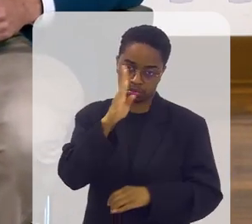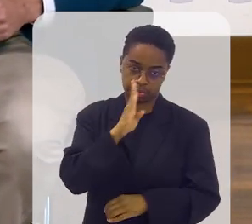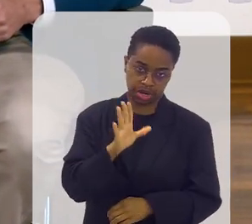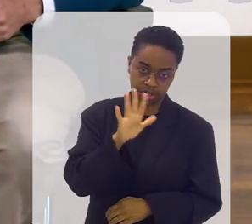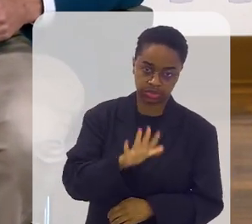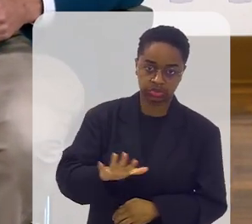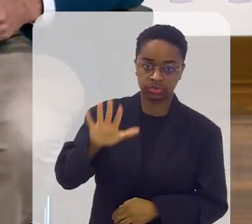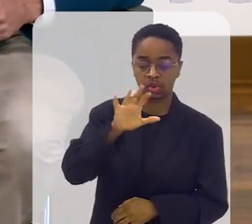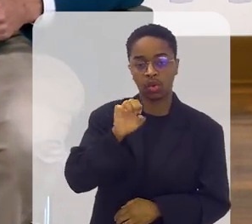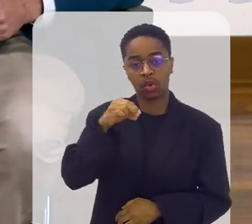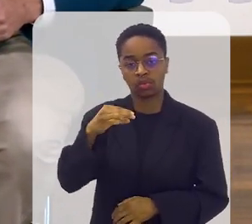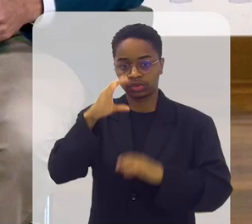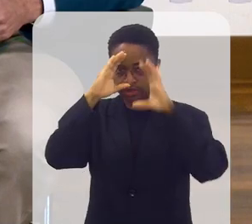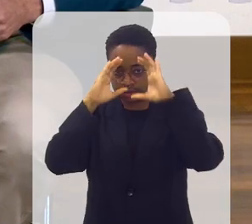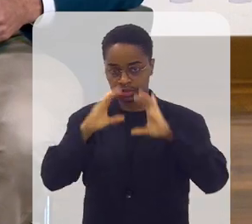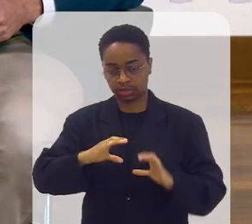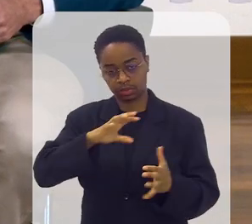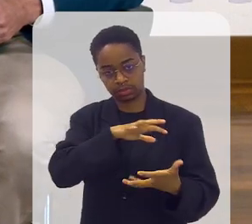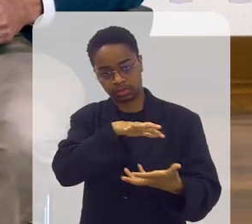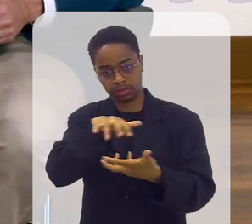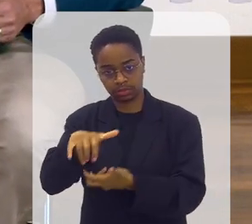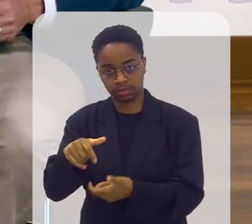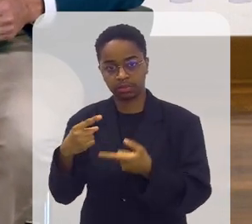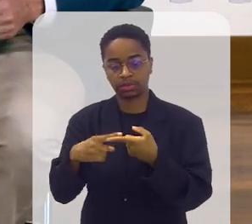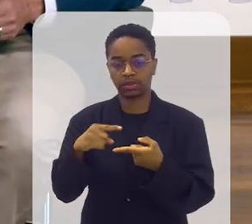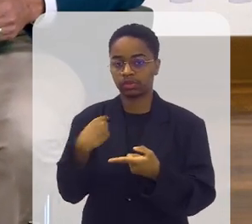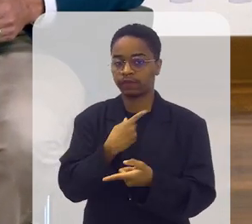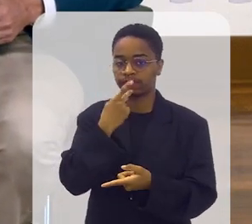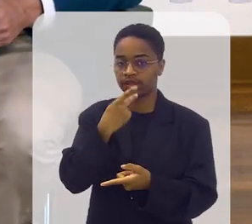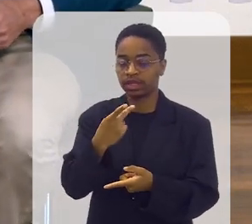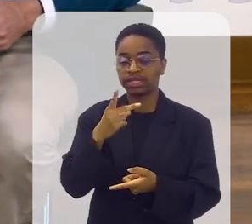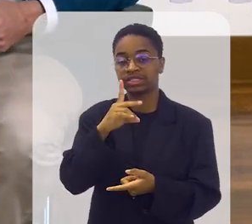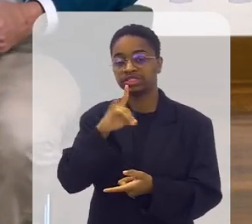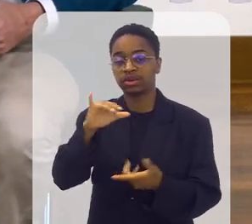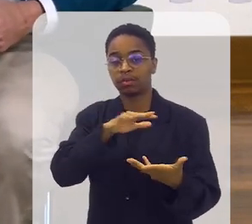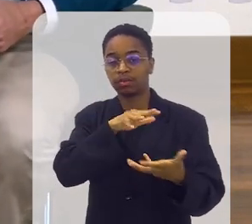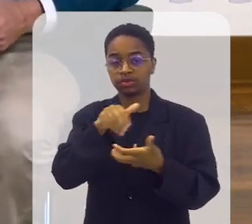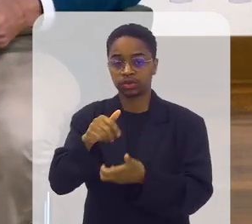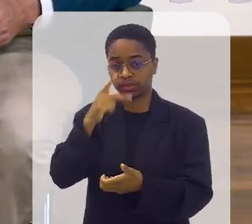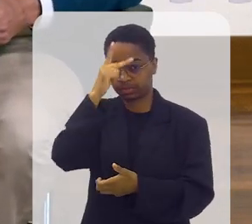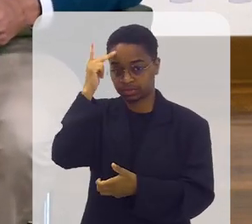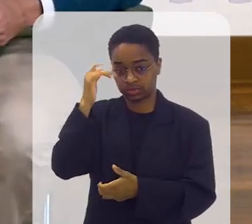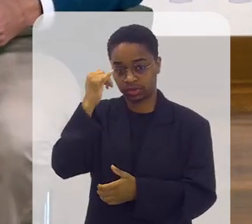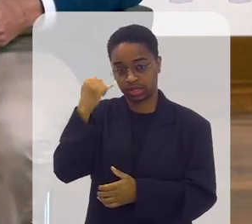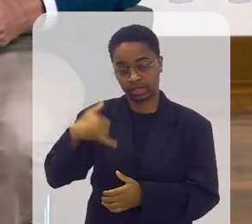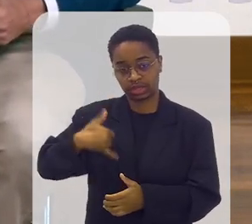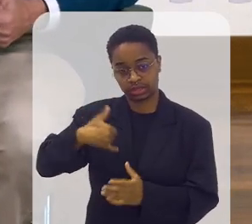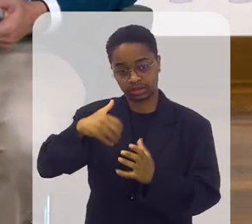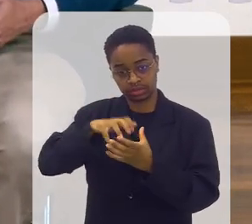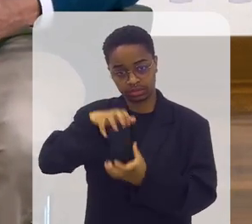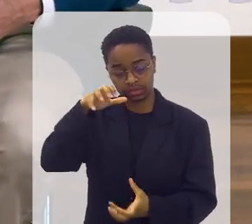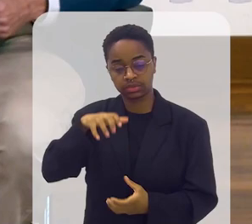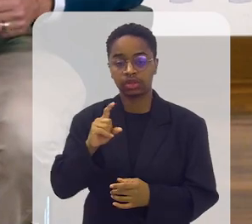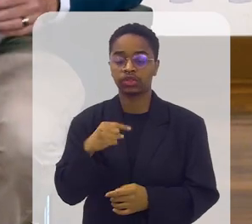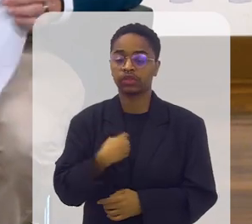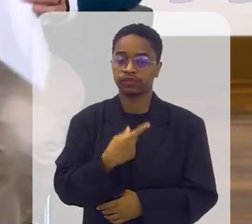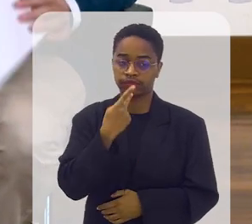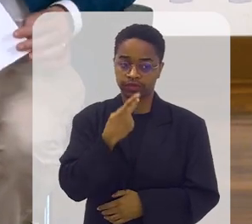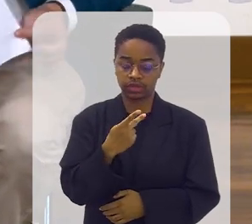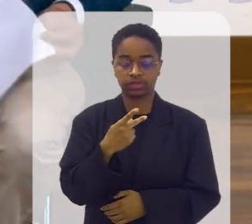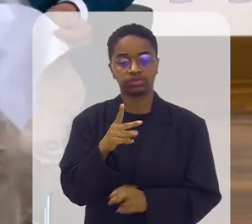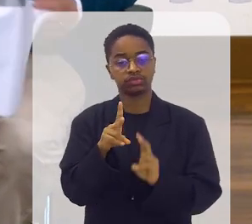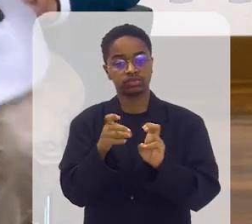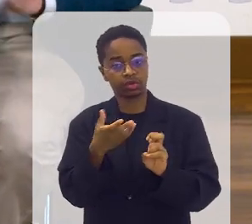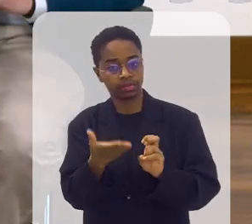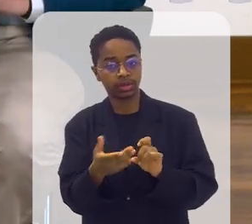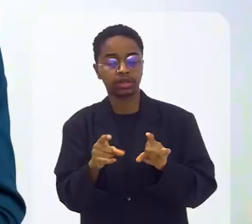da União, ou o cidadão global, que a gente está falando aqui do Dia Internacional da Pessoa Idosa. Verdade. Estamos falando do Dia Internacional